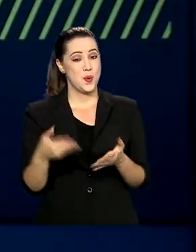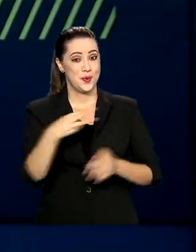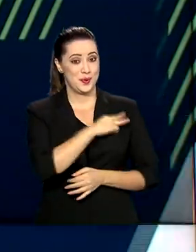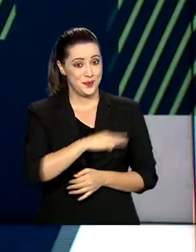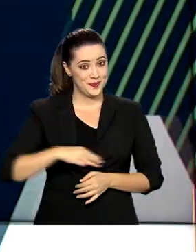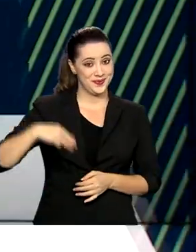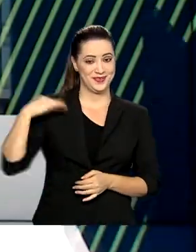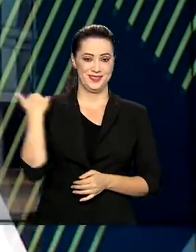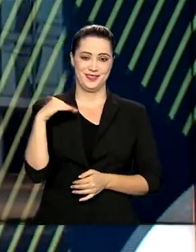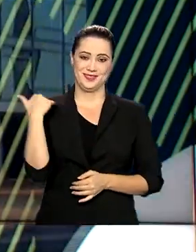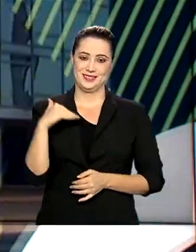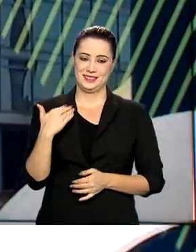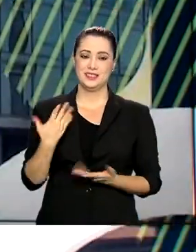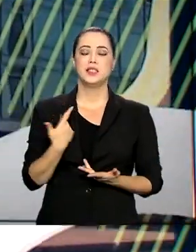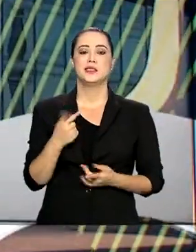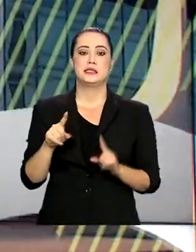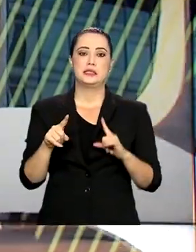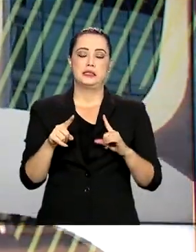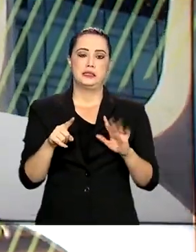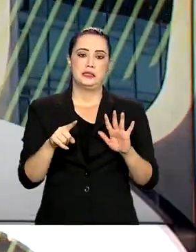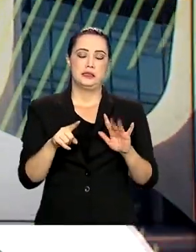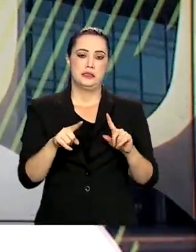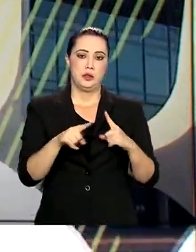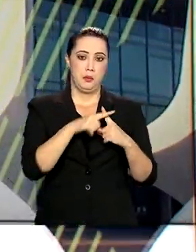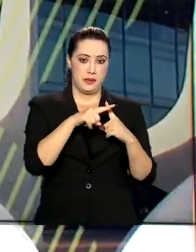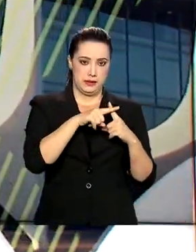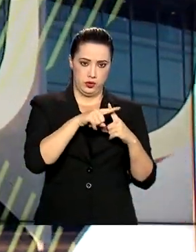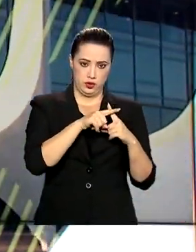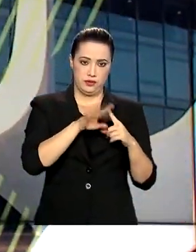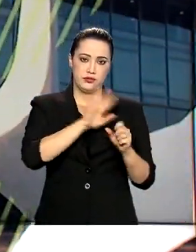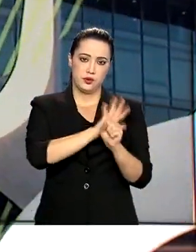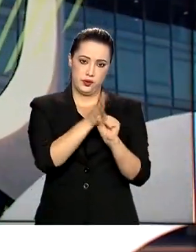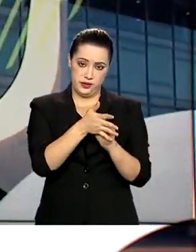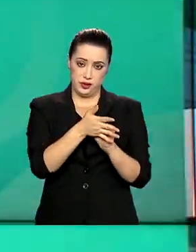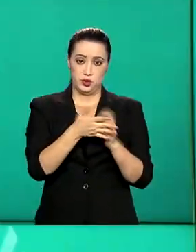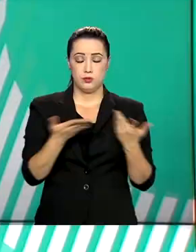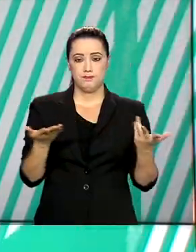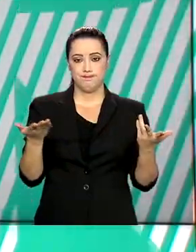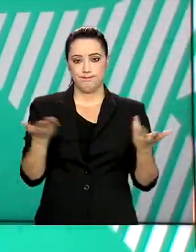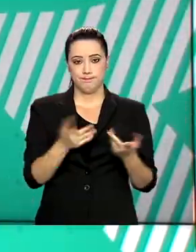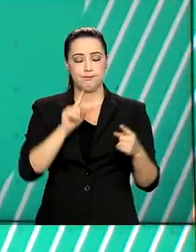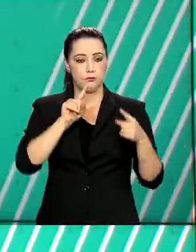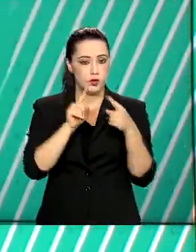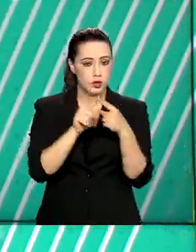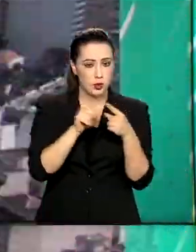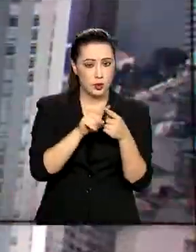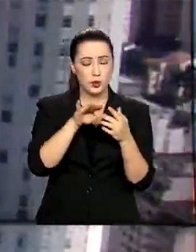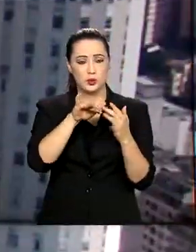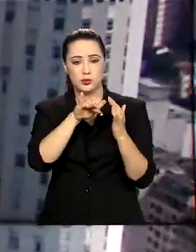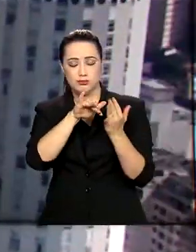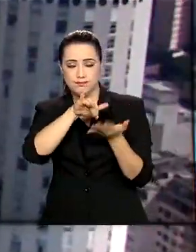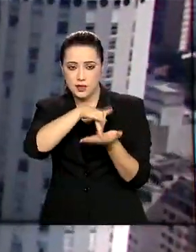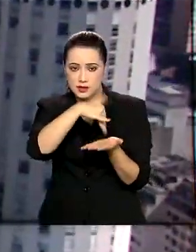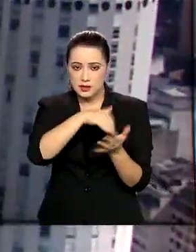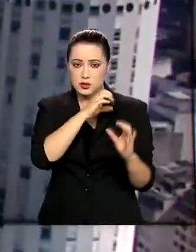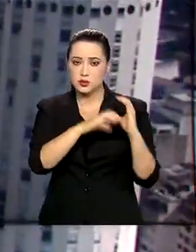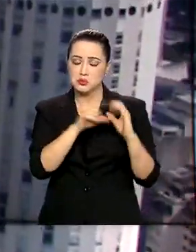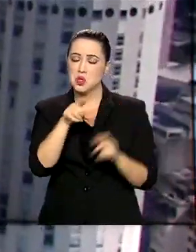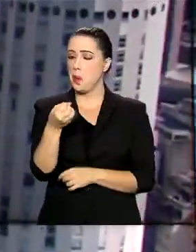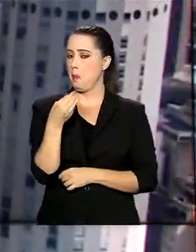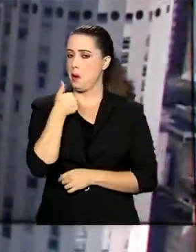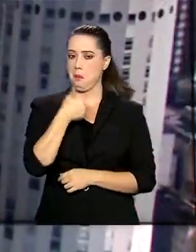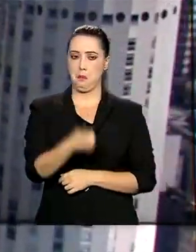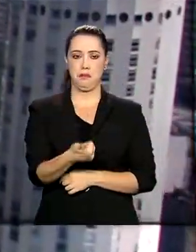-dama, Michele Bolsonaro, testou positivo para a Covid-19. Segundo nota da Secretaria Especial de Comunicação Social, ela apresenta bom estado de